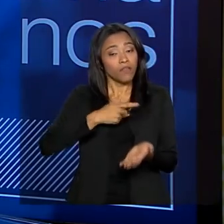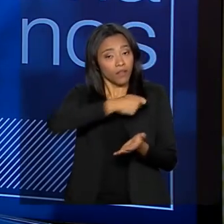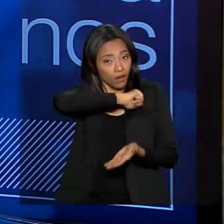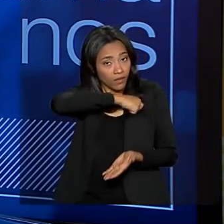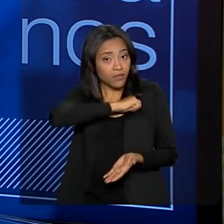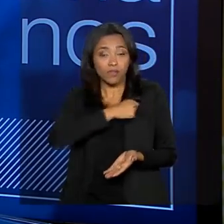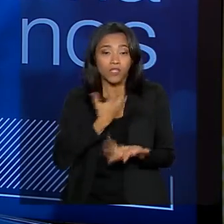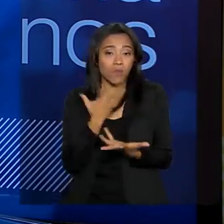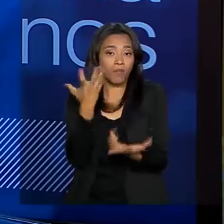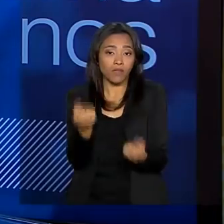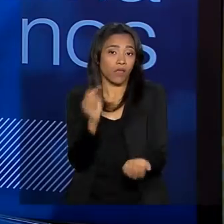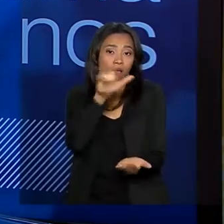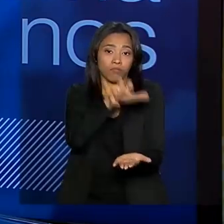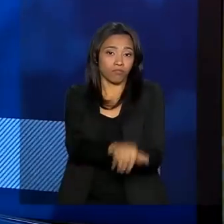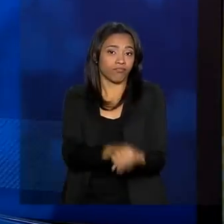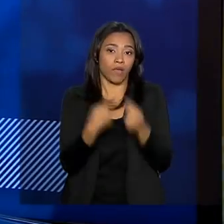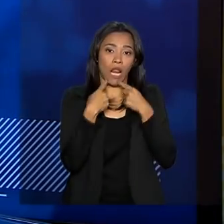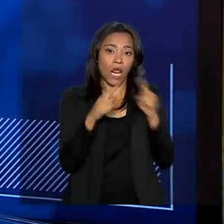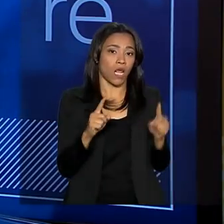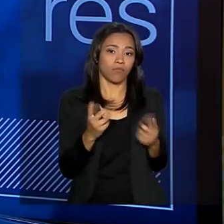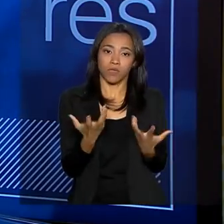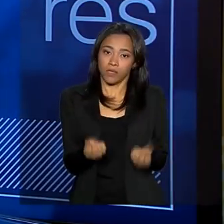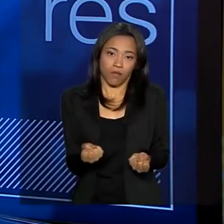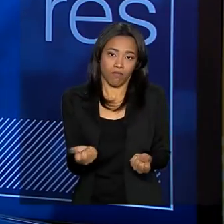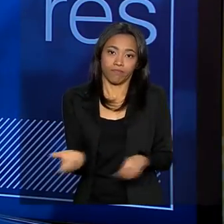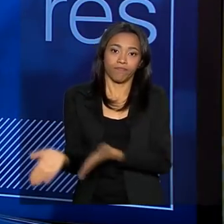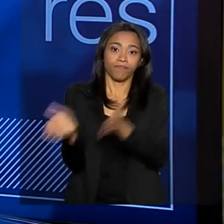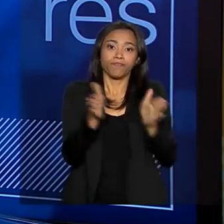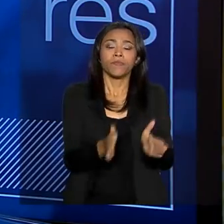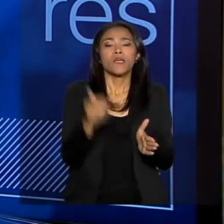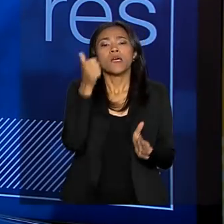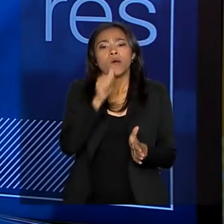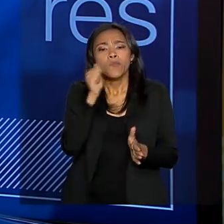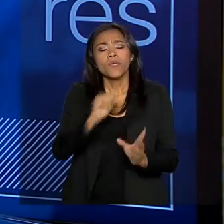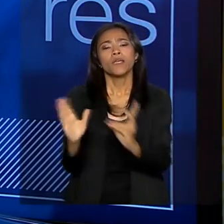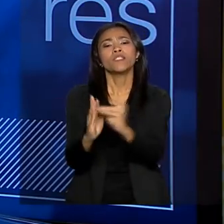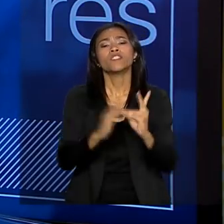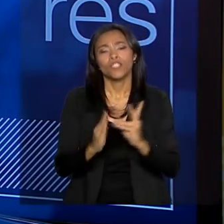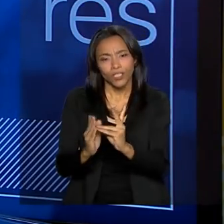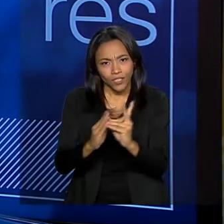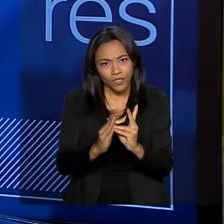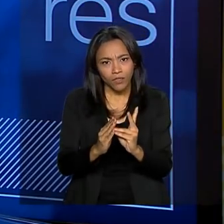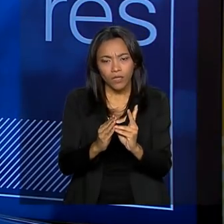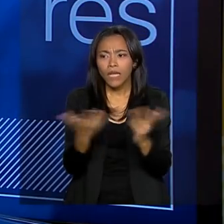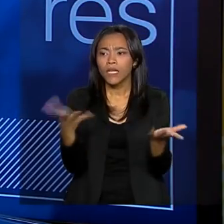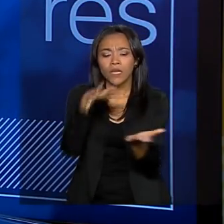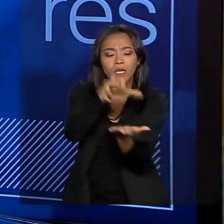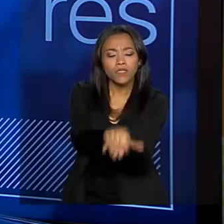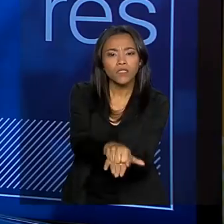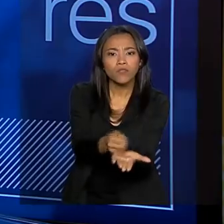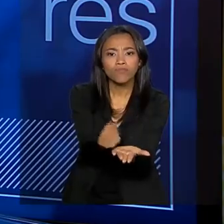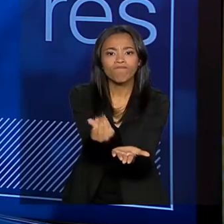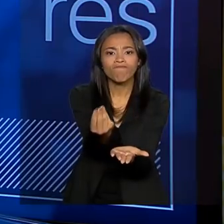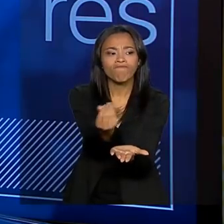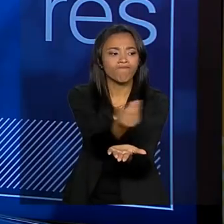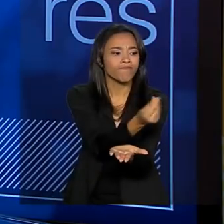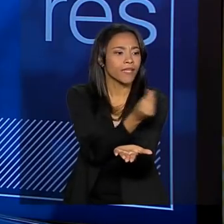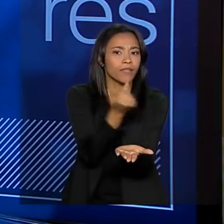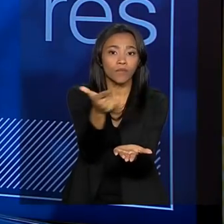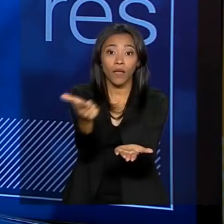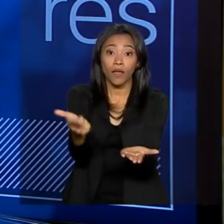ocorrência. Mas vamos para a mulher indígena. A notificação da violência contra a mulher indígena não existe. Mas vamos para a mulher